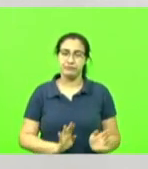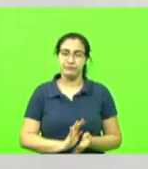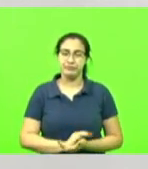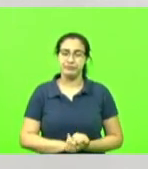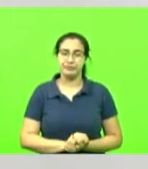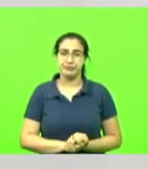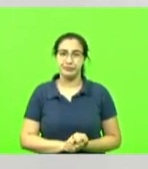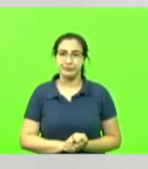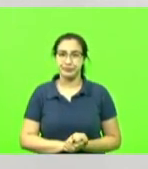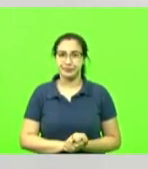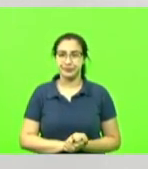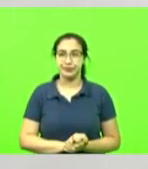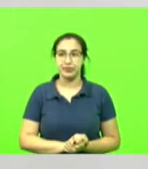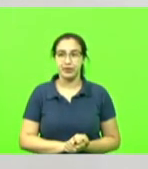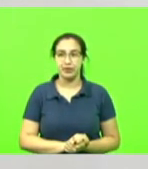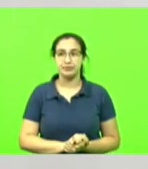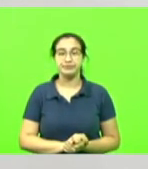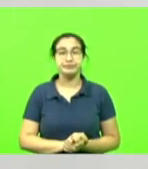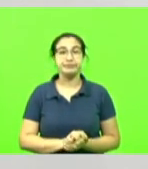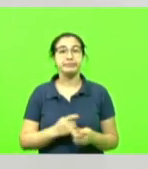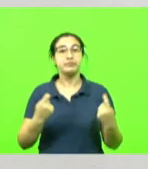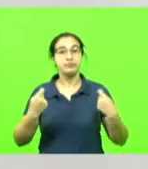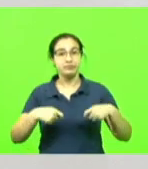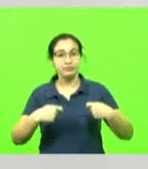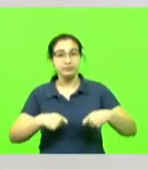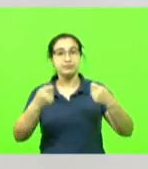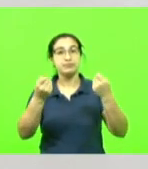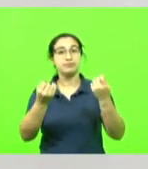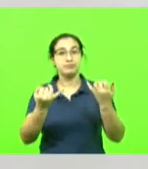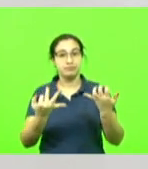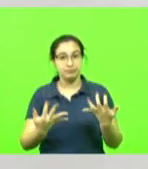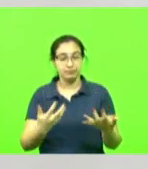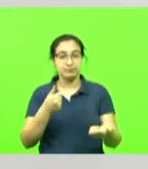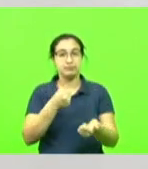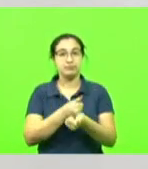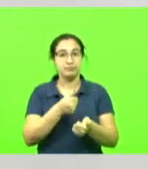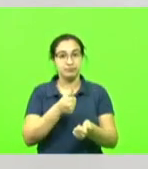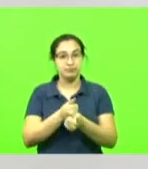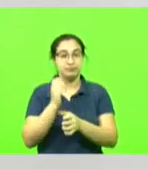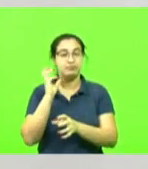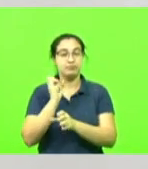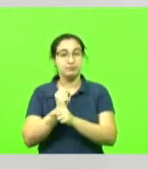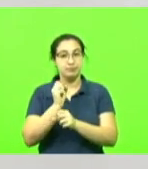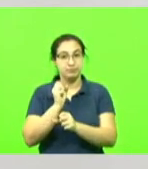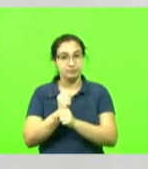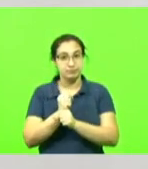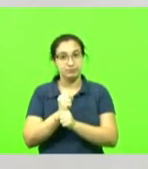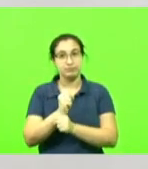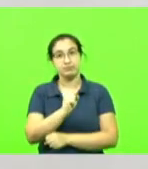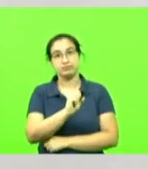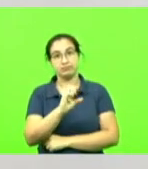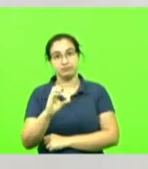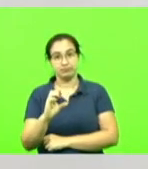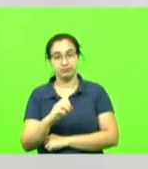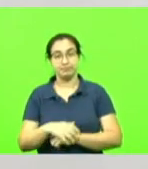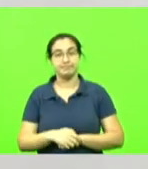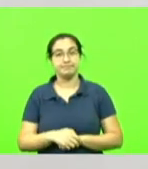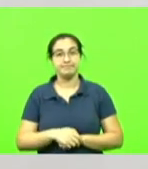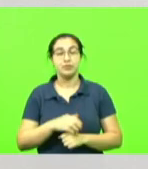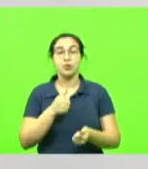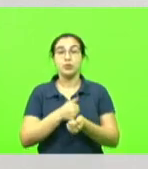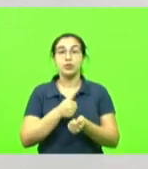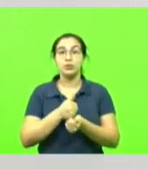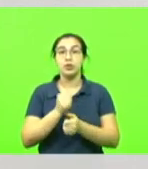E esse motivo também vai ter que ser explicado para o Tribunal de Contas do Estado de Santa Catarina. O Tribunal de